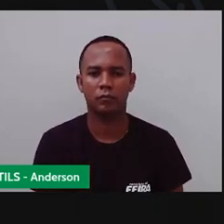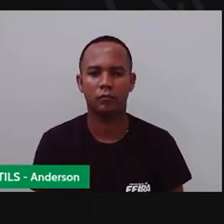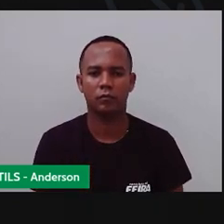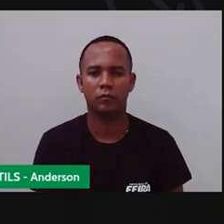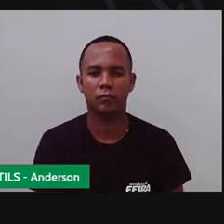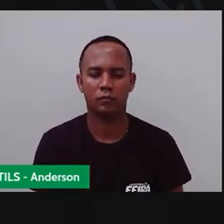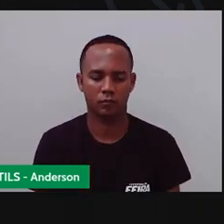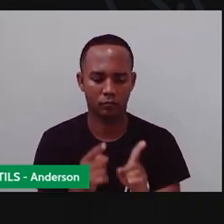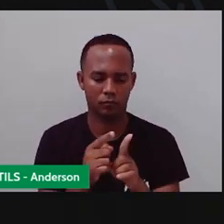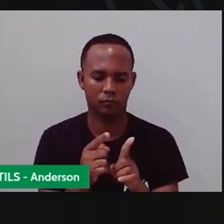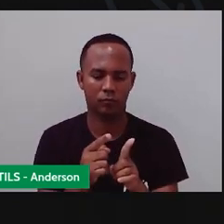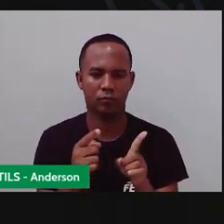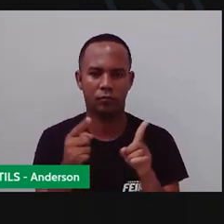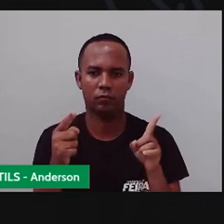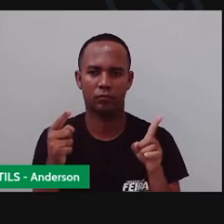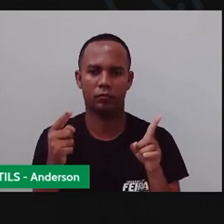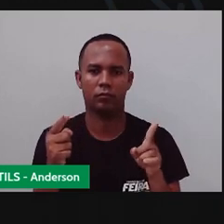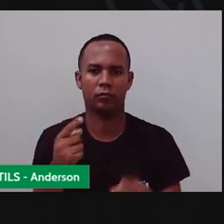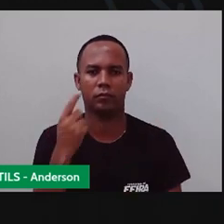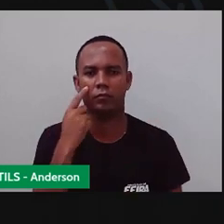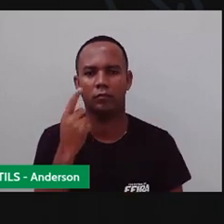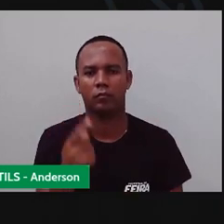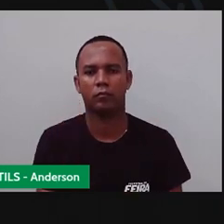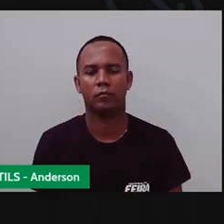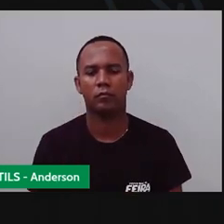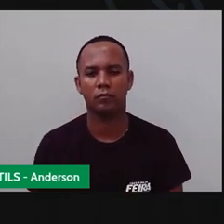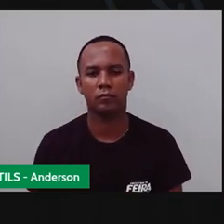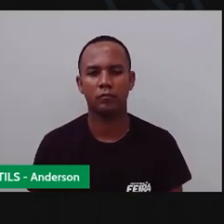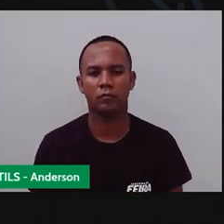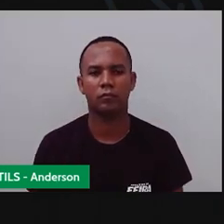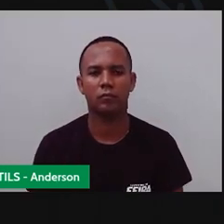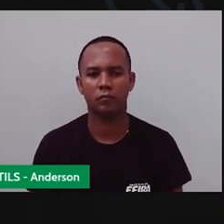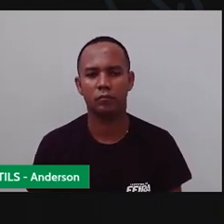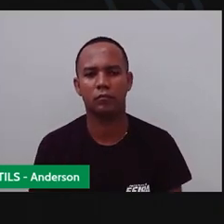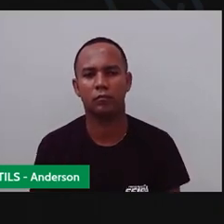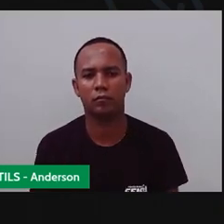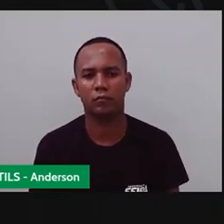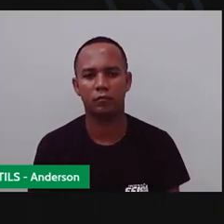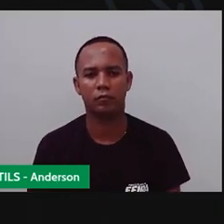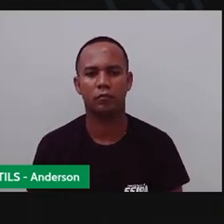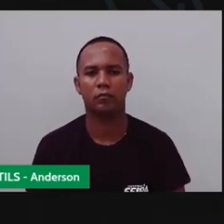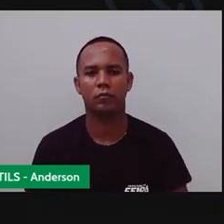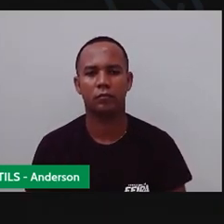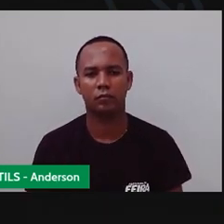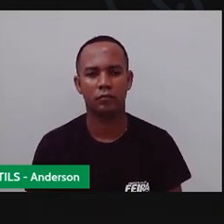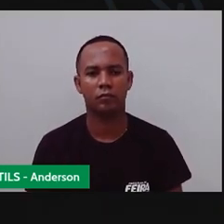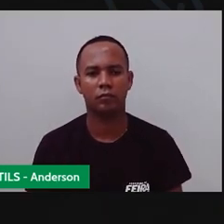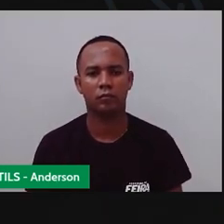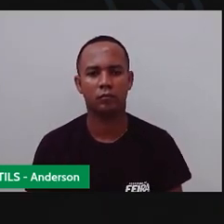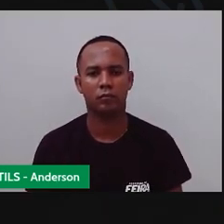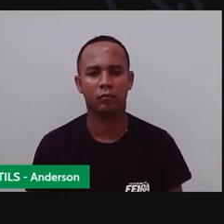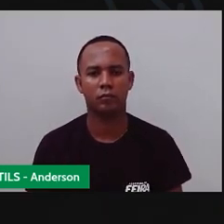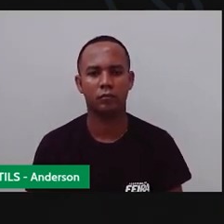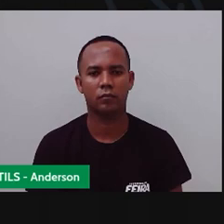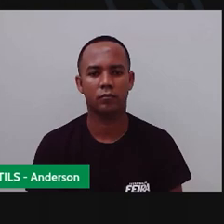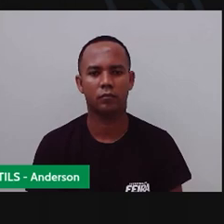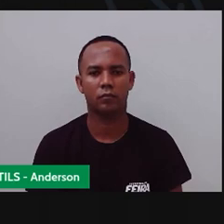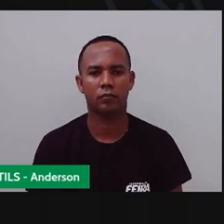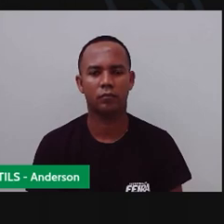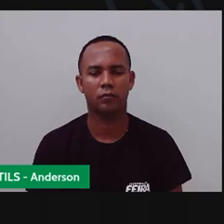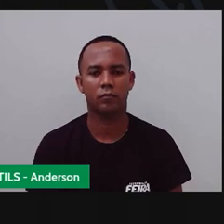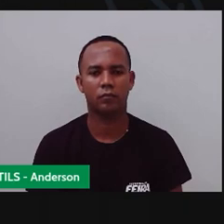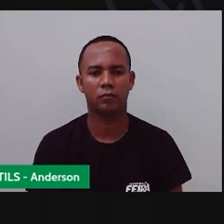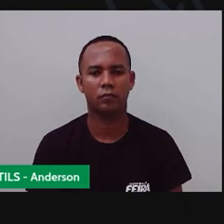e um maior. Então a gente vai usar aqui, ó. Essa sobra de material. Vai cortar duas tirinhas.